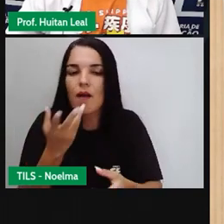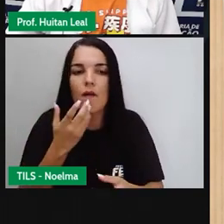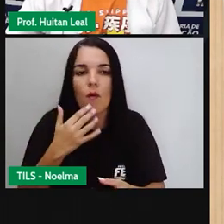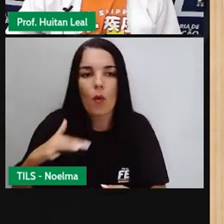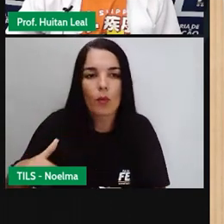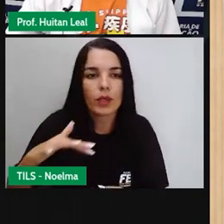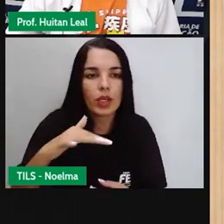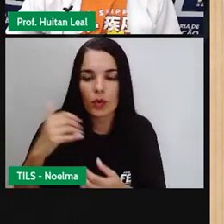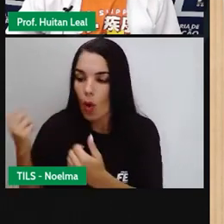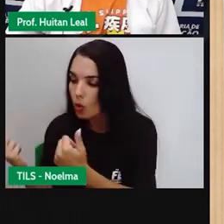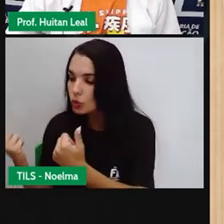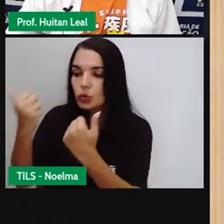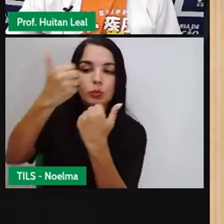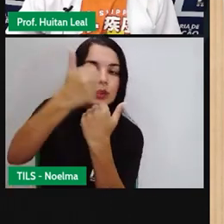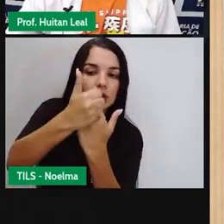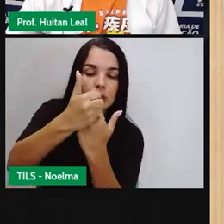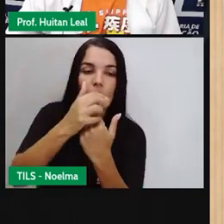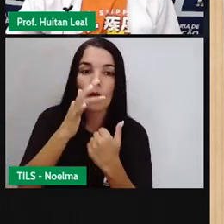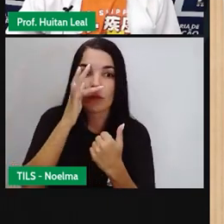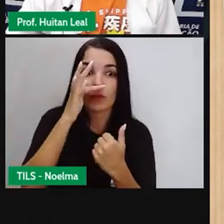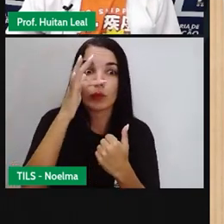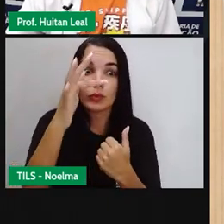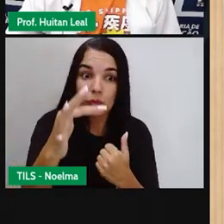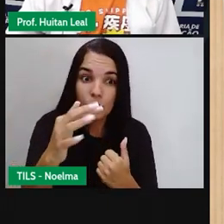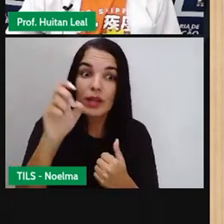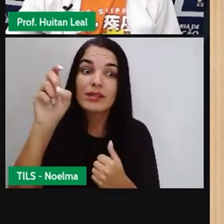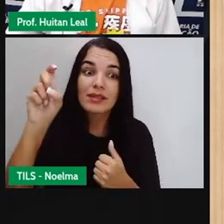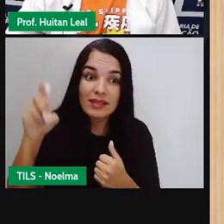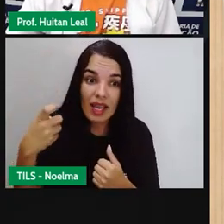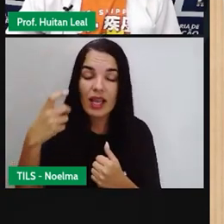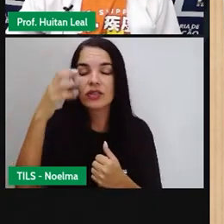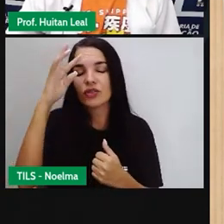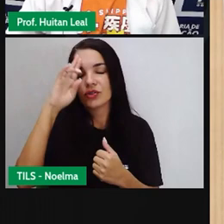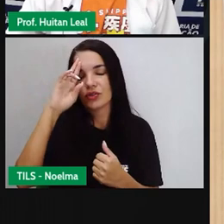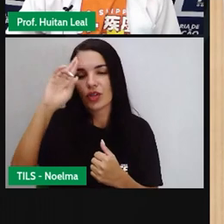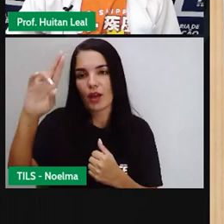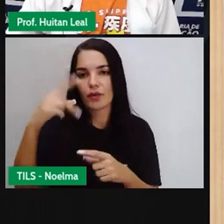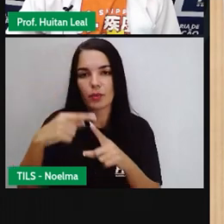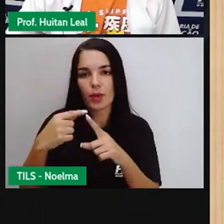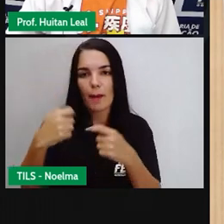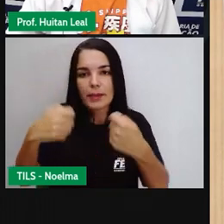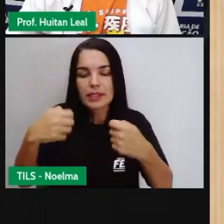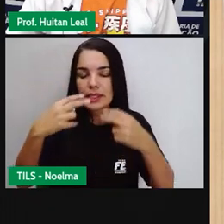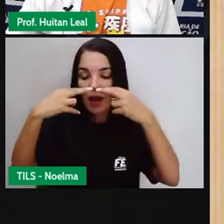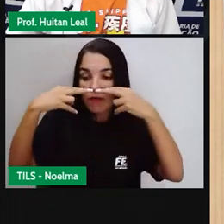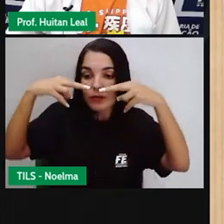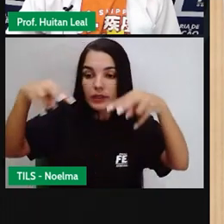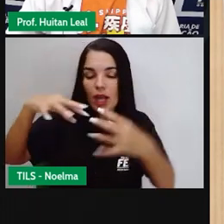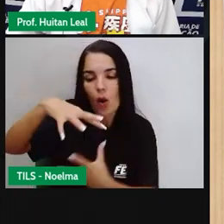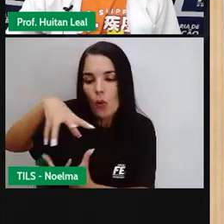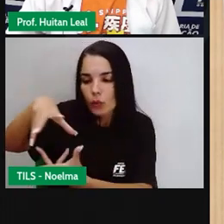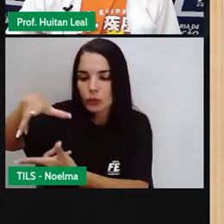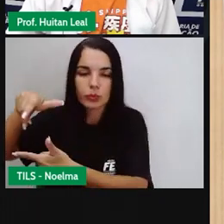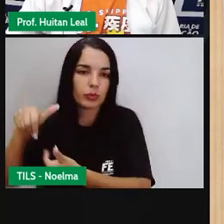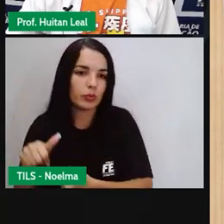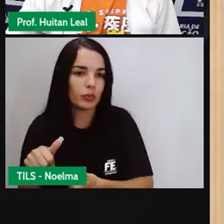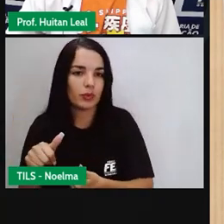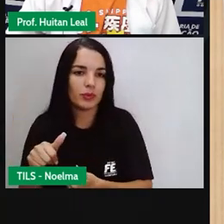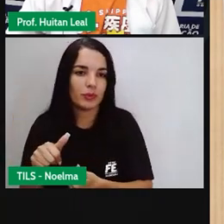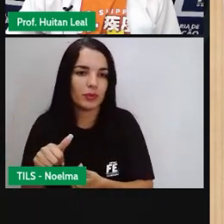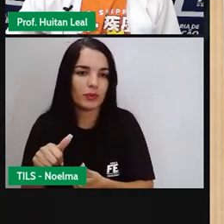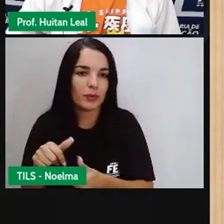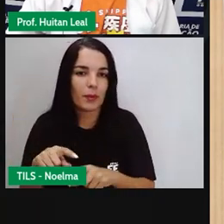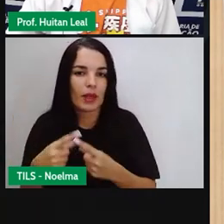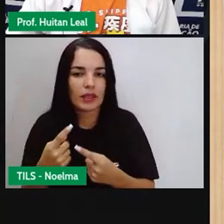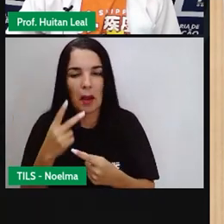do próprio indígena. É a visão de mundo que ele tem. E é expressada para nós, que